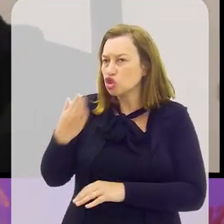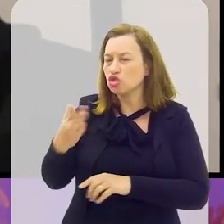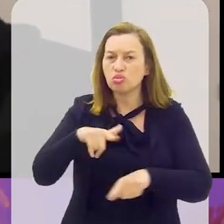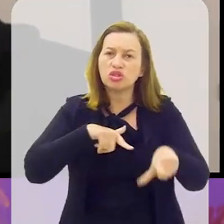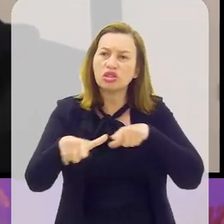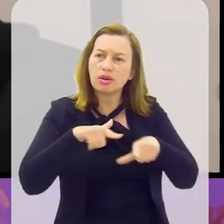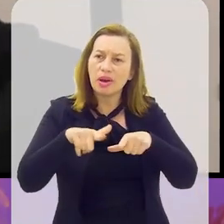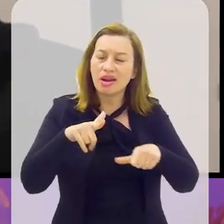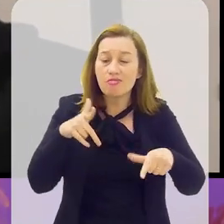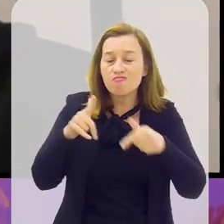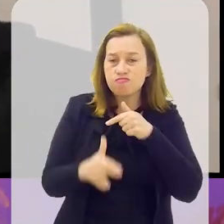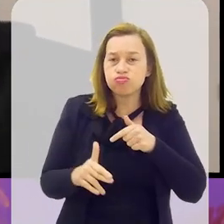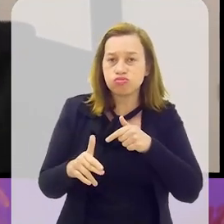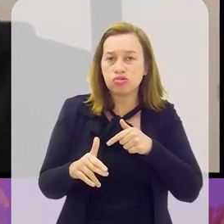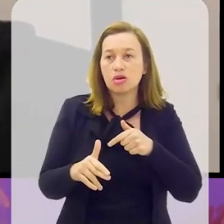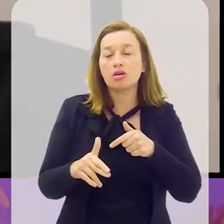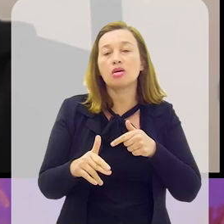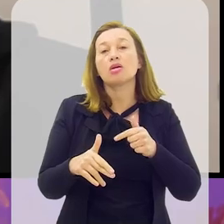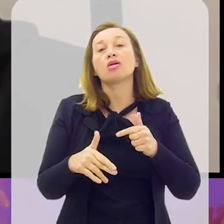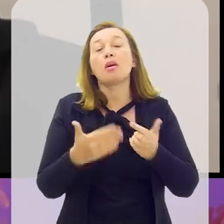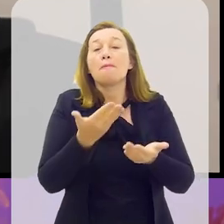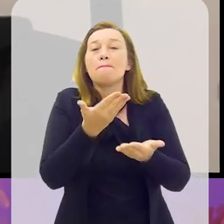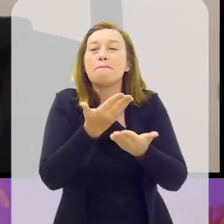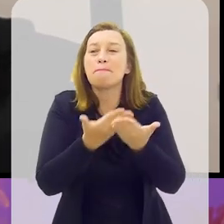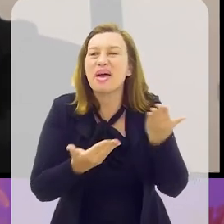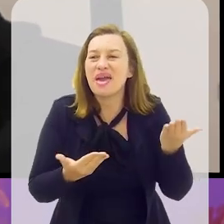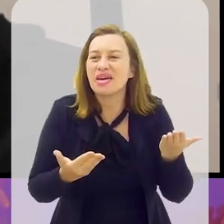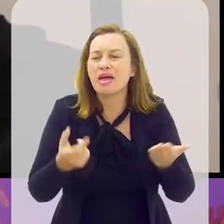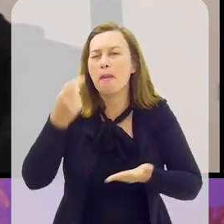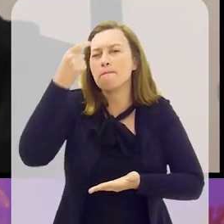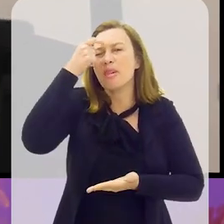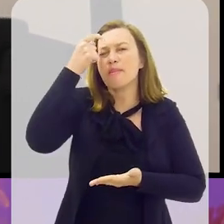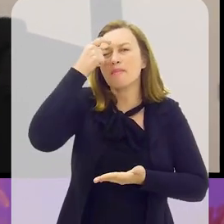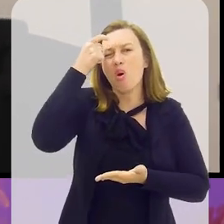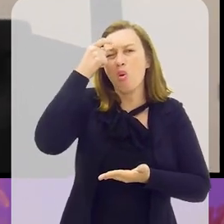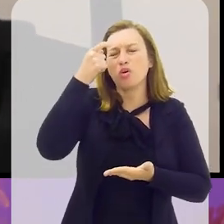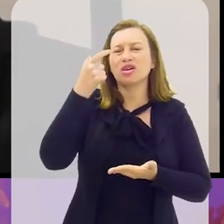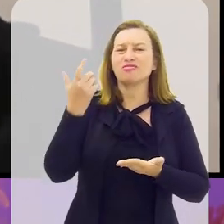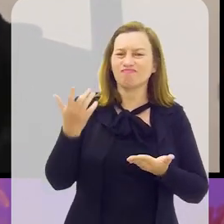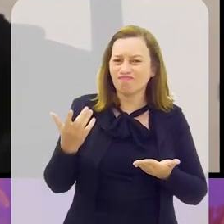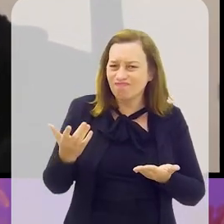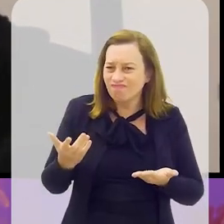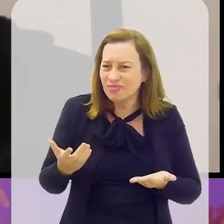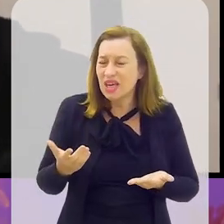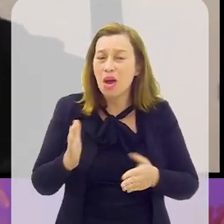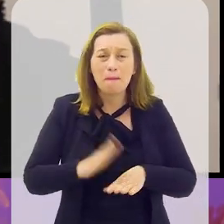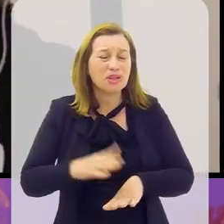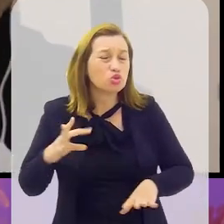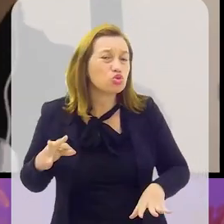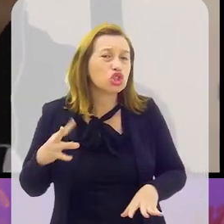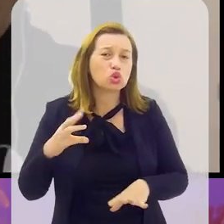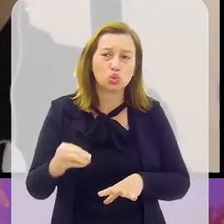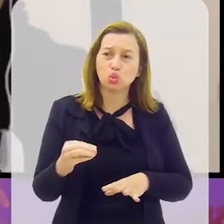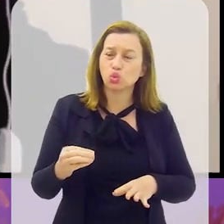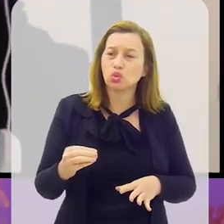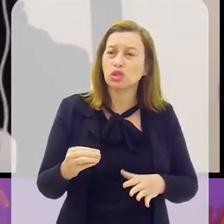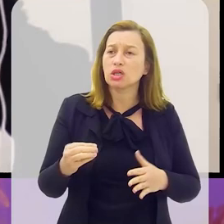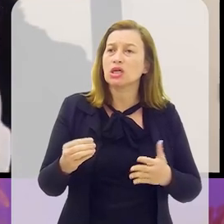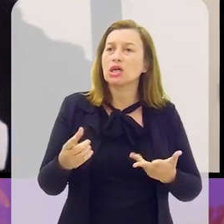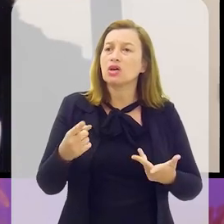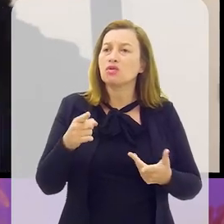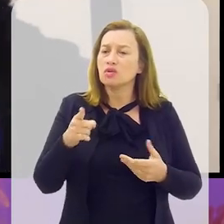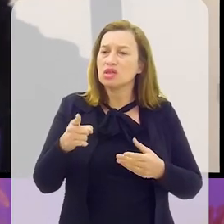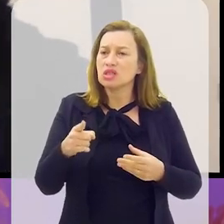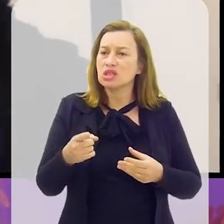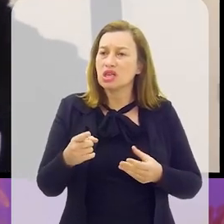Quando esse tipo de trabalho é interrompido, né? Perde-se, assim, uma memória enorme, né? E mais do que tudo, né?